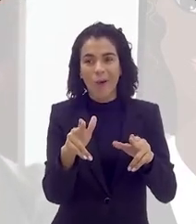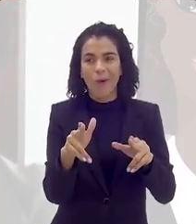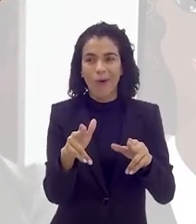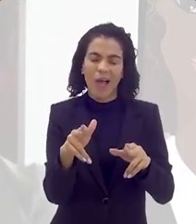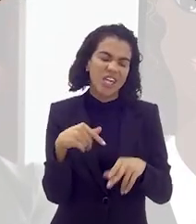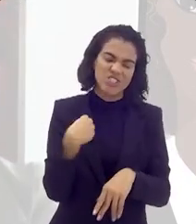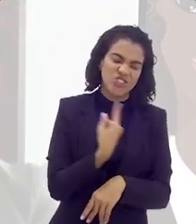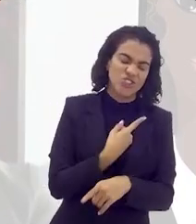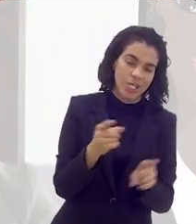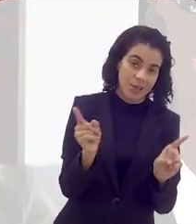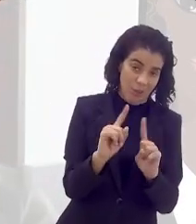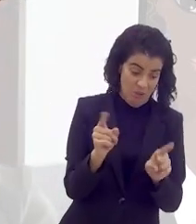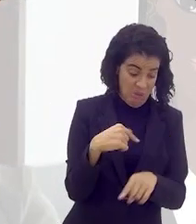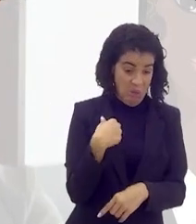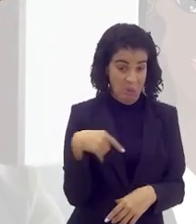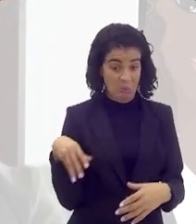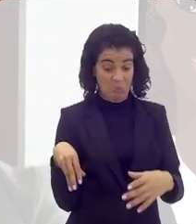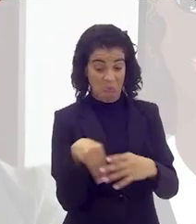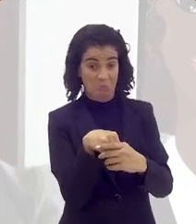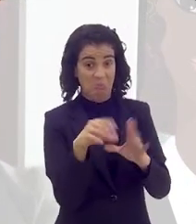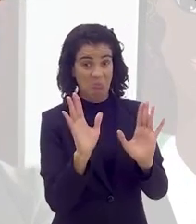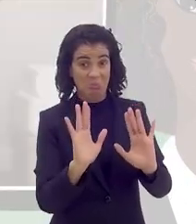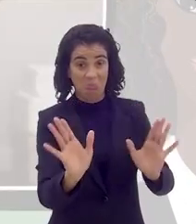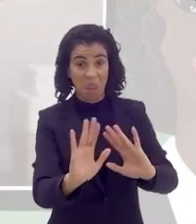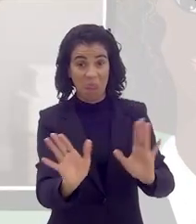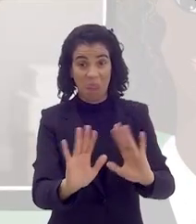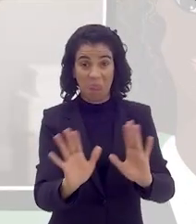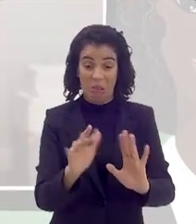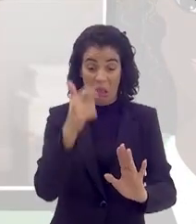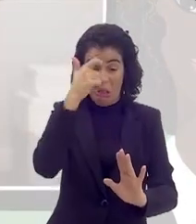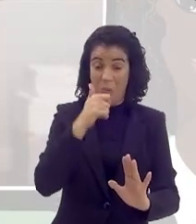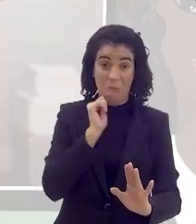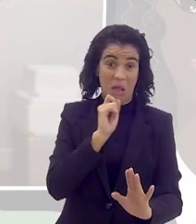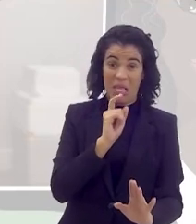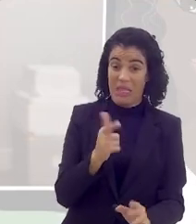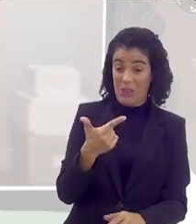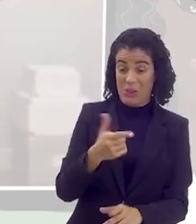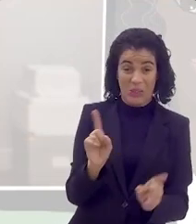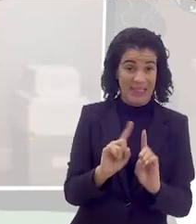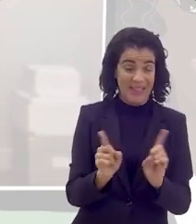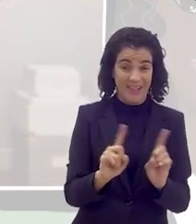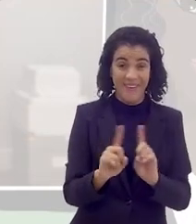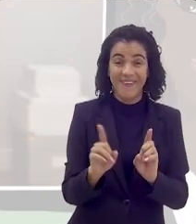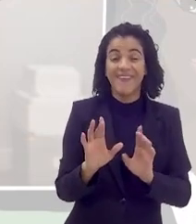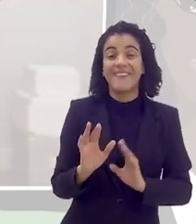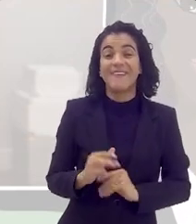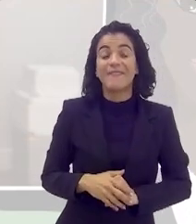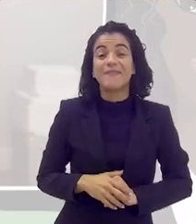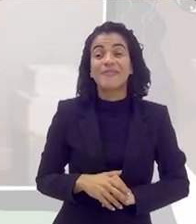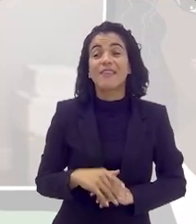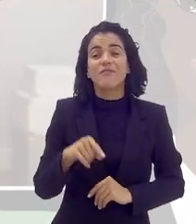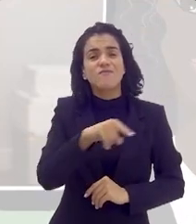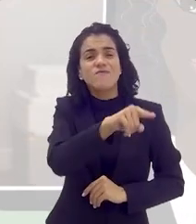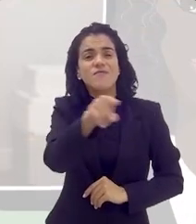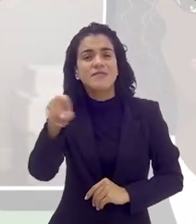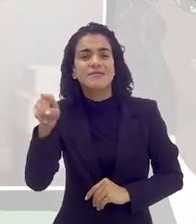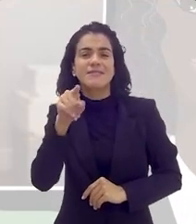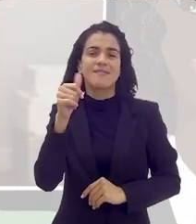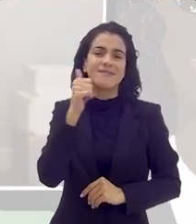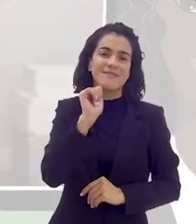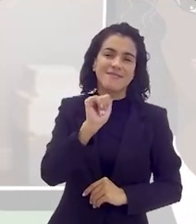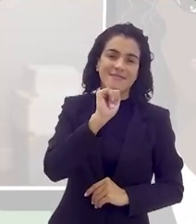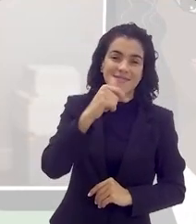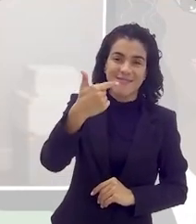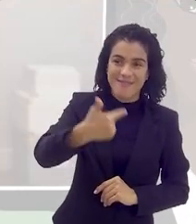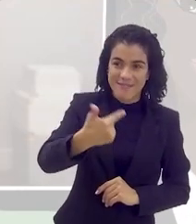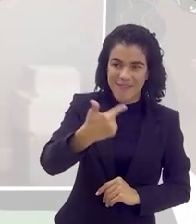é como se a gente não, a gente não, porque olha eu já me colocando na posição de madrasta que eu não sou, mas é como se vocês,